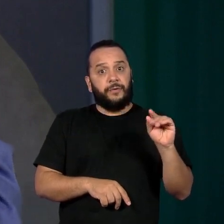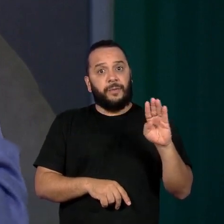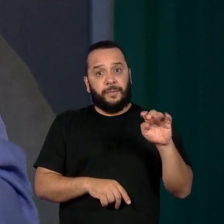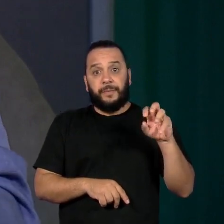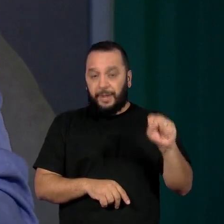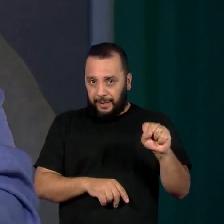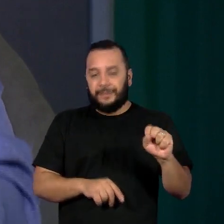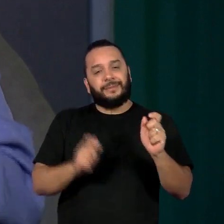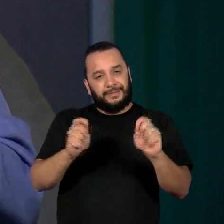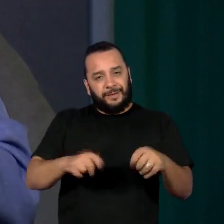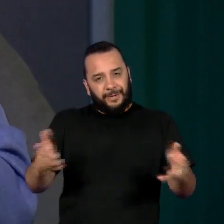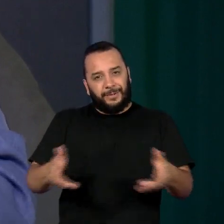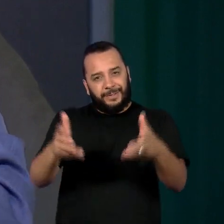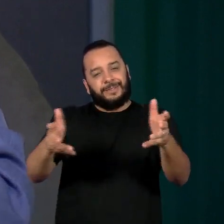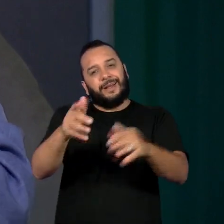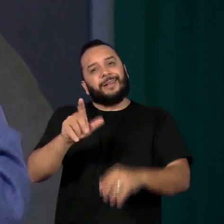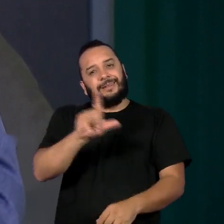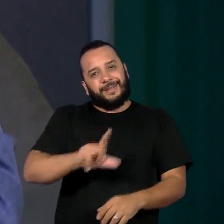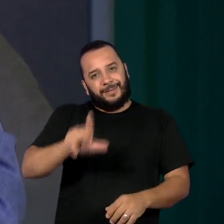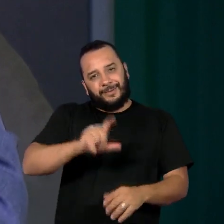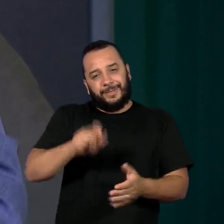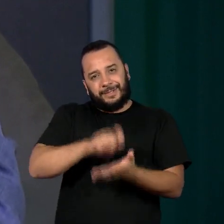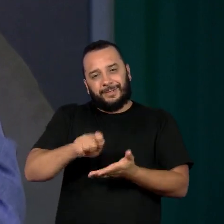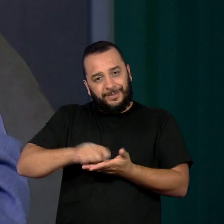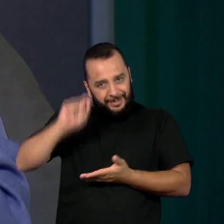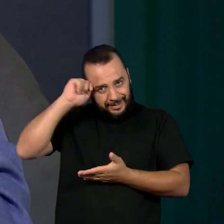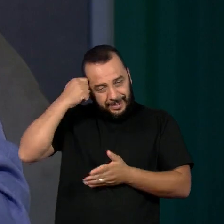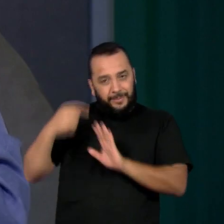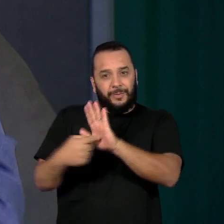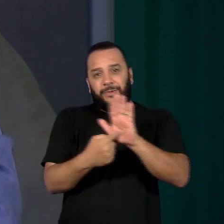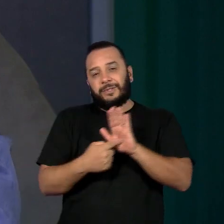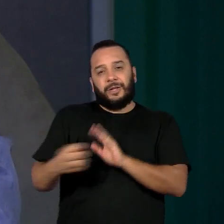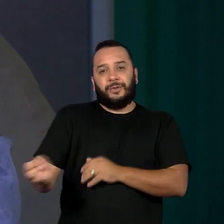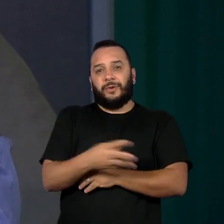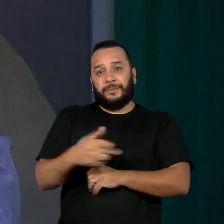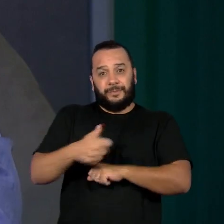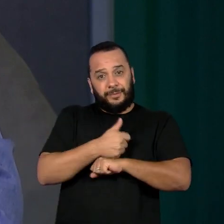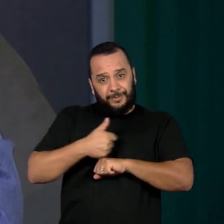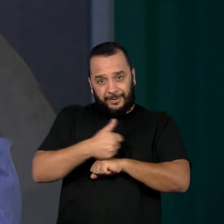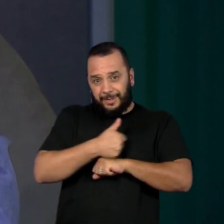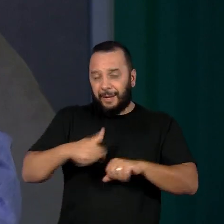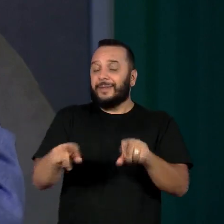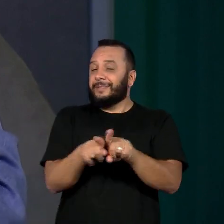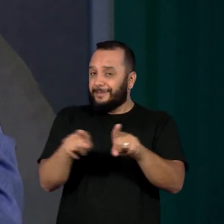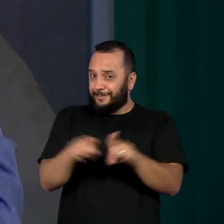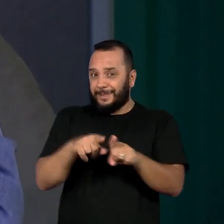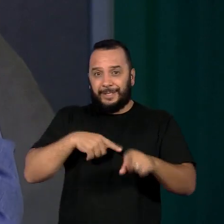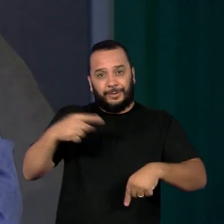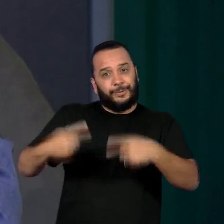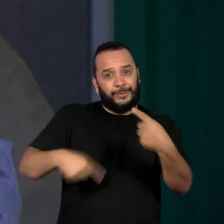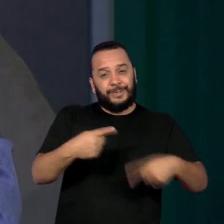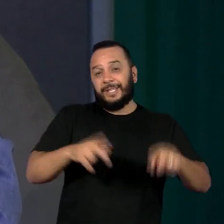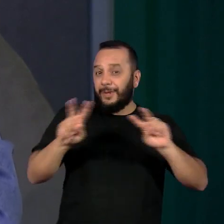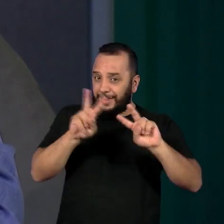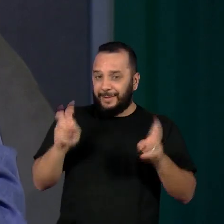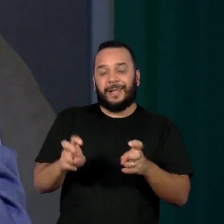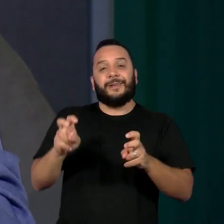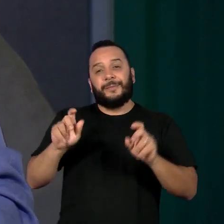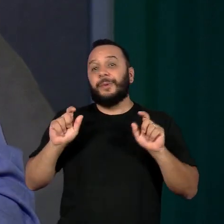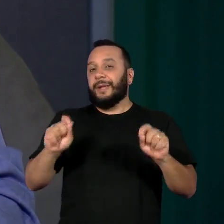de escritores negros, apresentar novos talentos, além de ser um espaço de discussões sobre questões